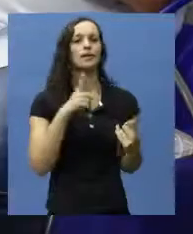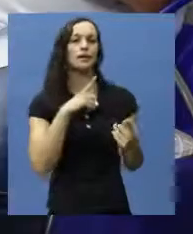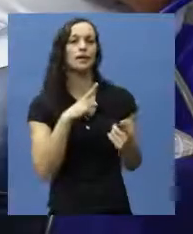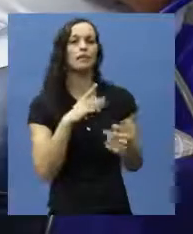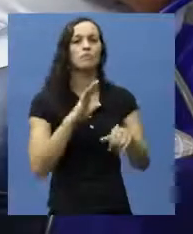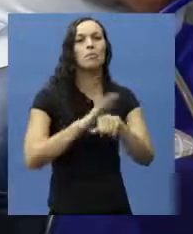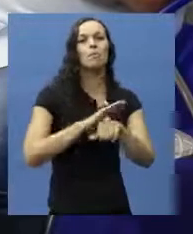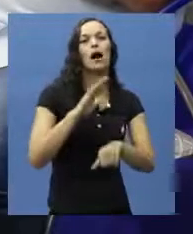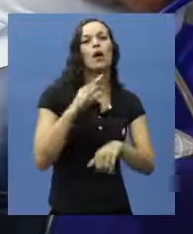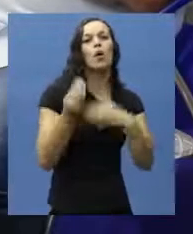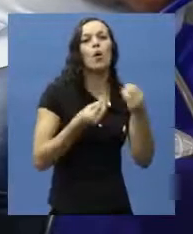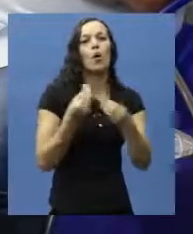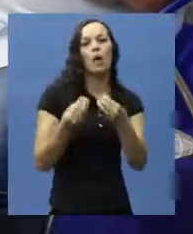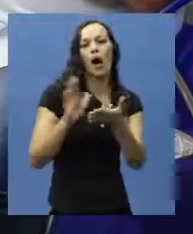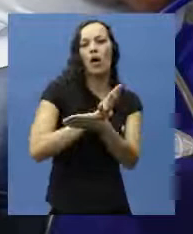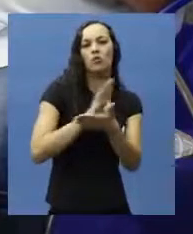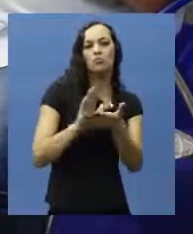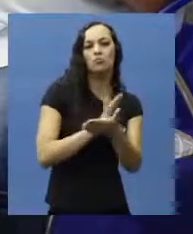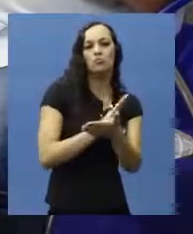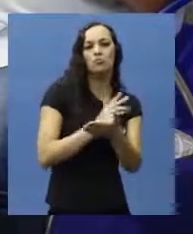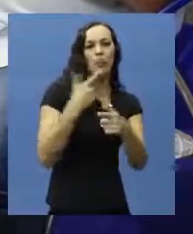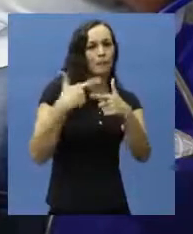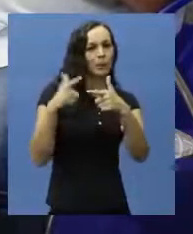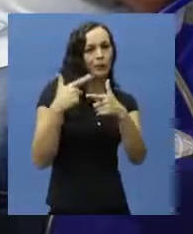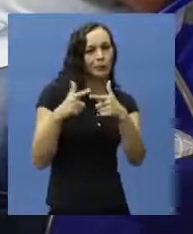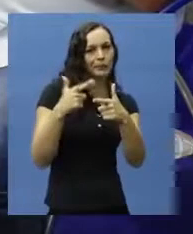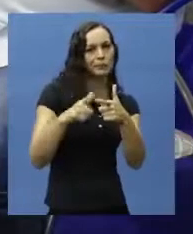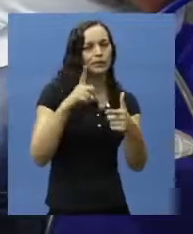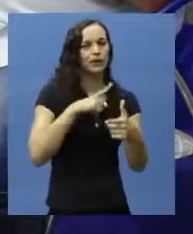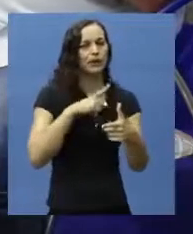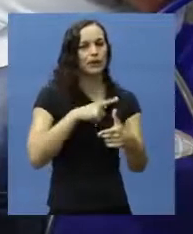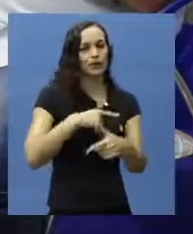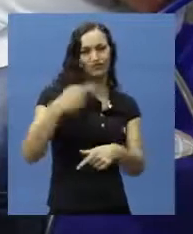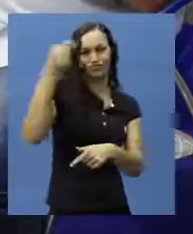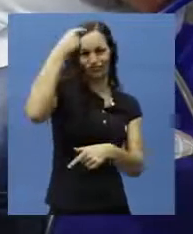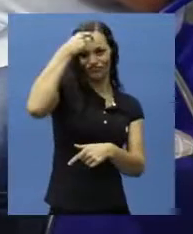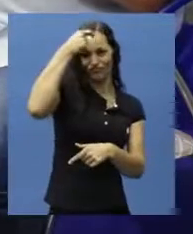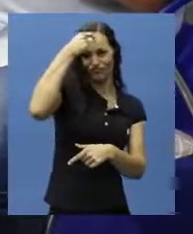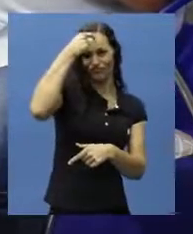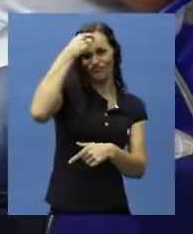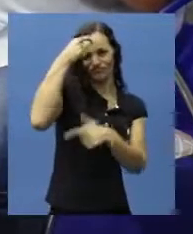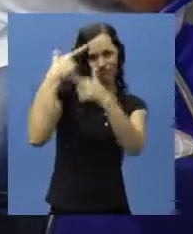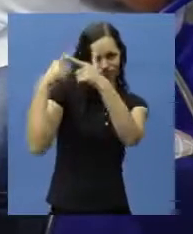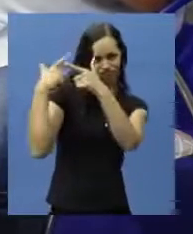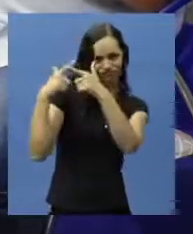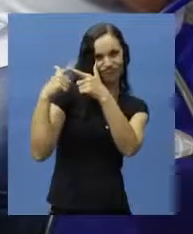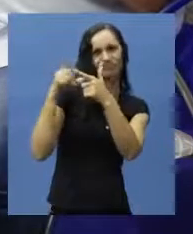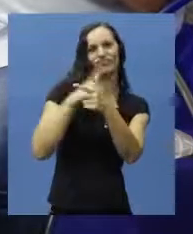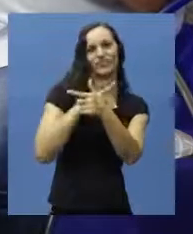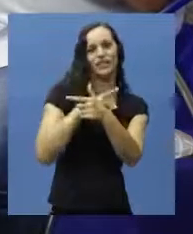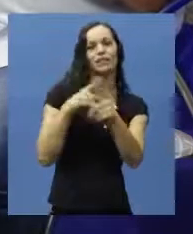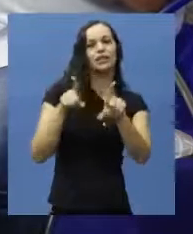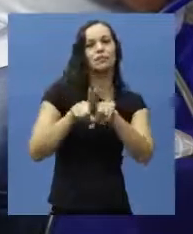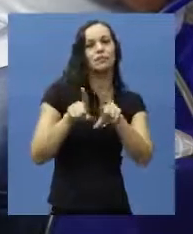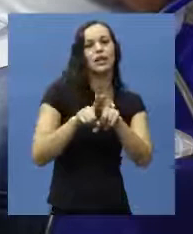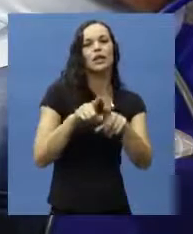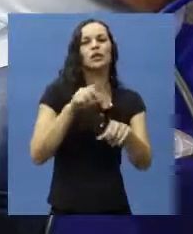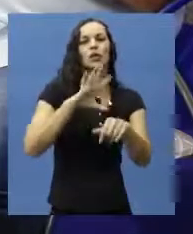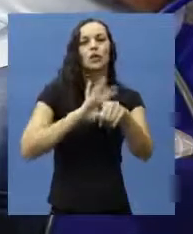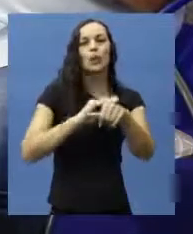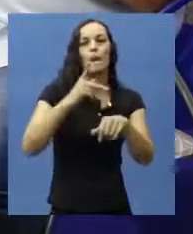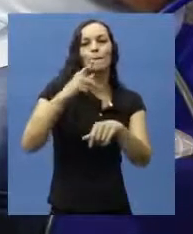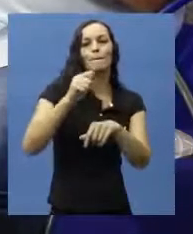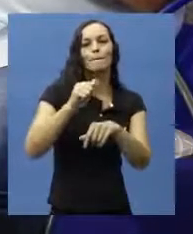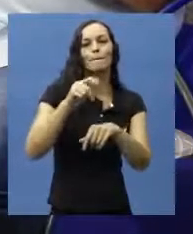são os pacientes com traumatismo craniano, cefálico, que é o TCE, os acidentes vasculares cerebrais, Parkinson,